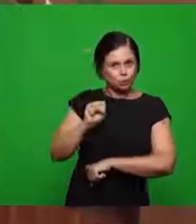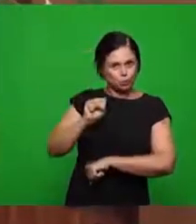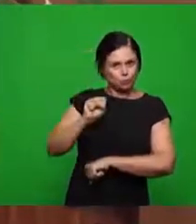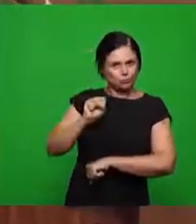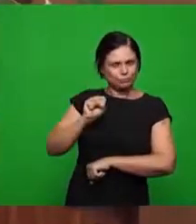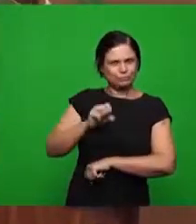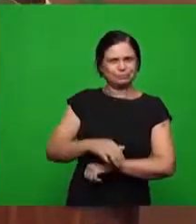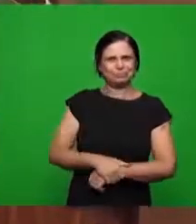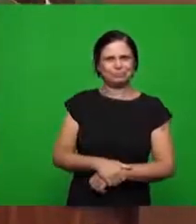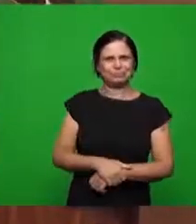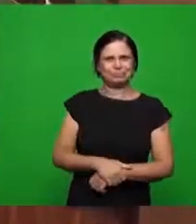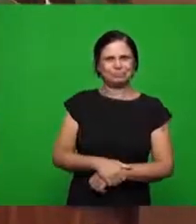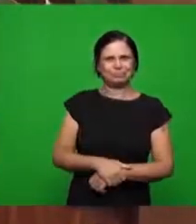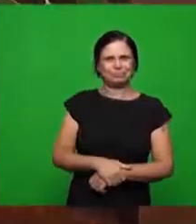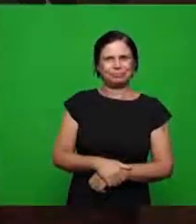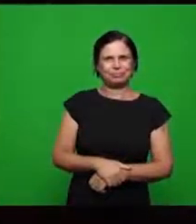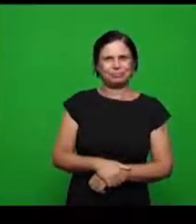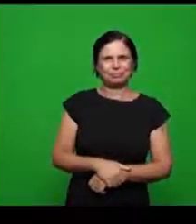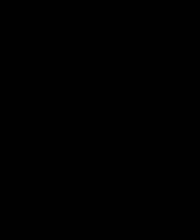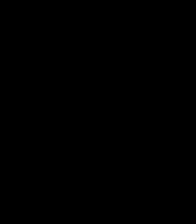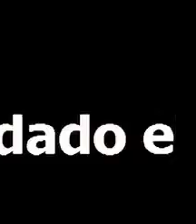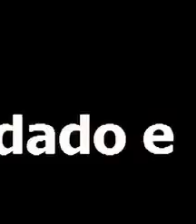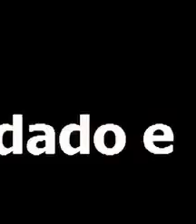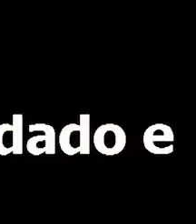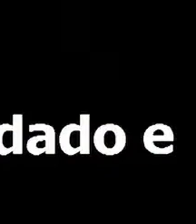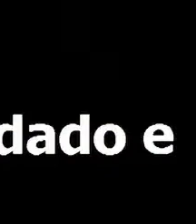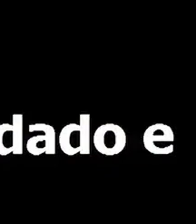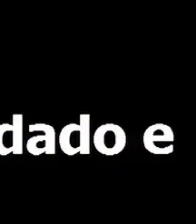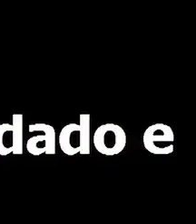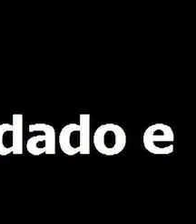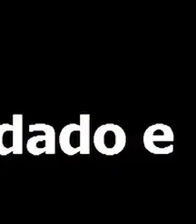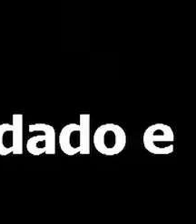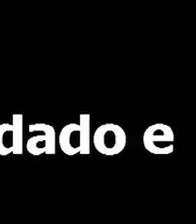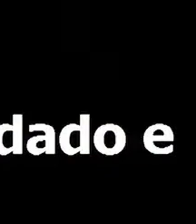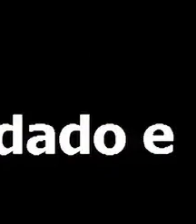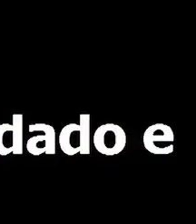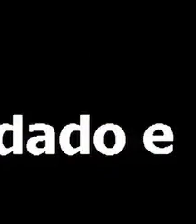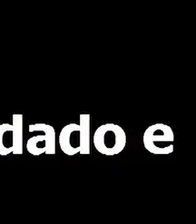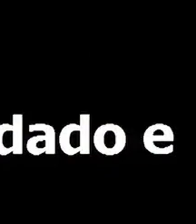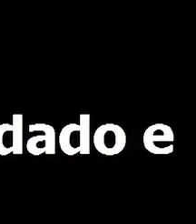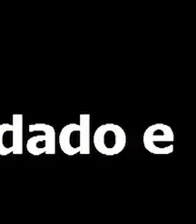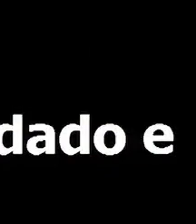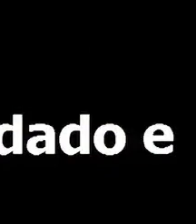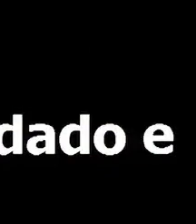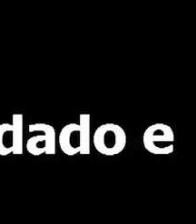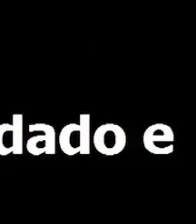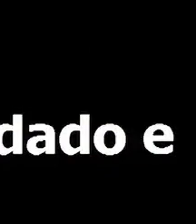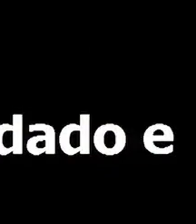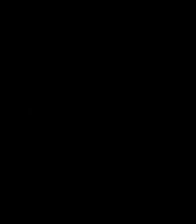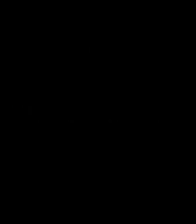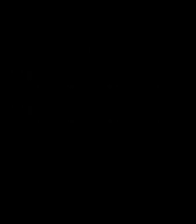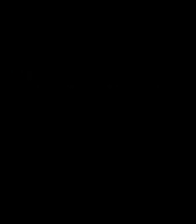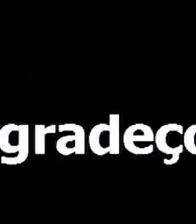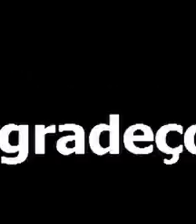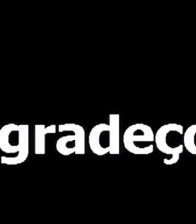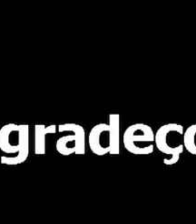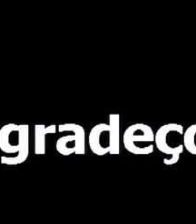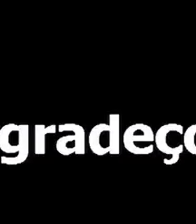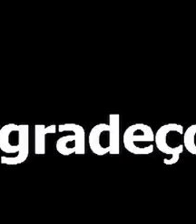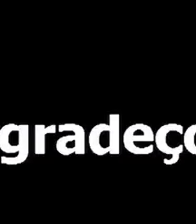Oi, Pastor Jedeuchi Eu realmente aprecio o seu cuidado e preocupação